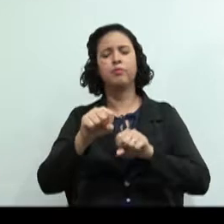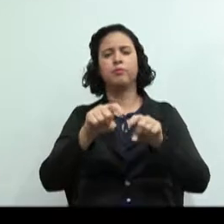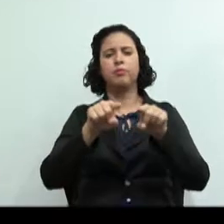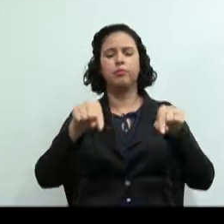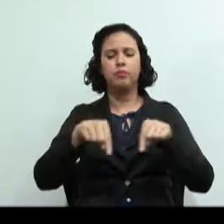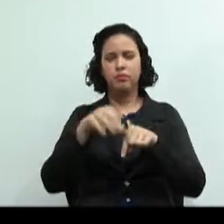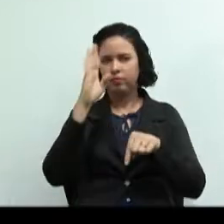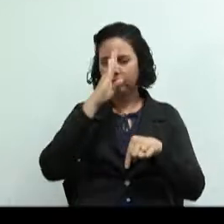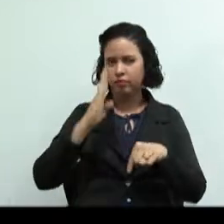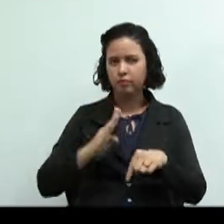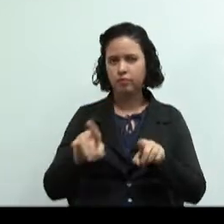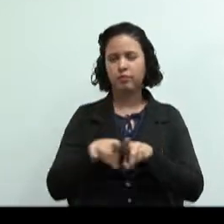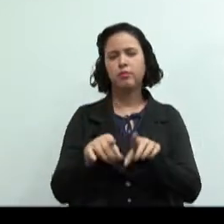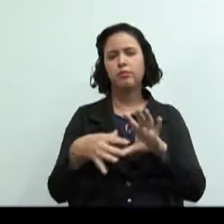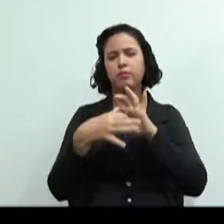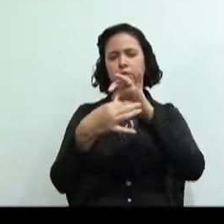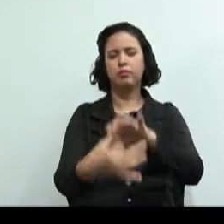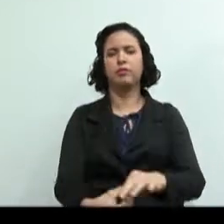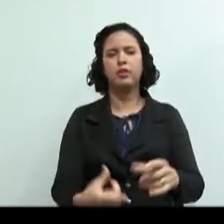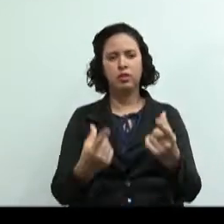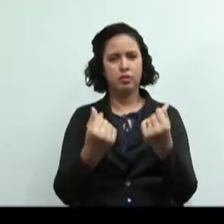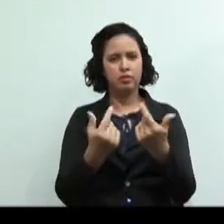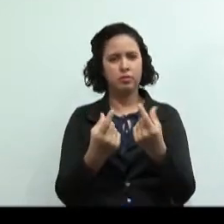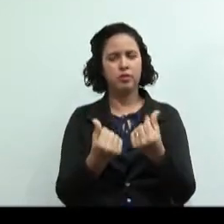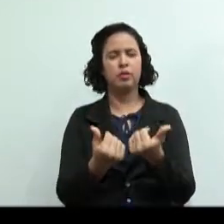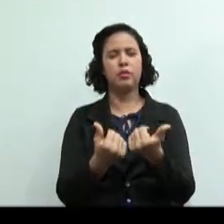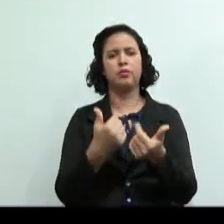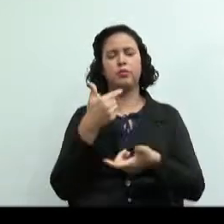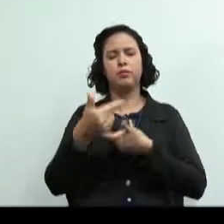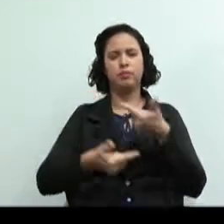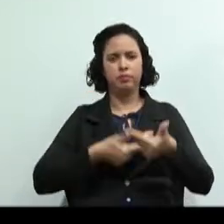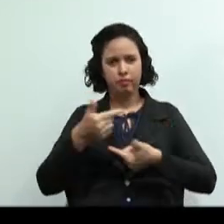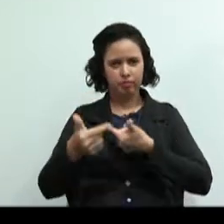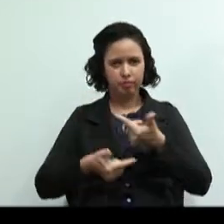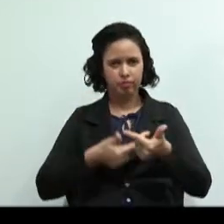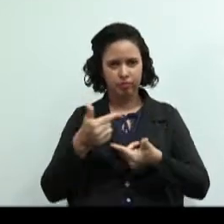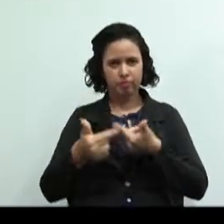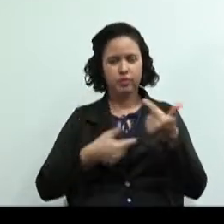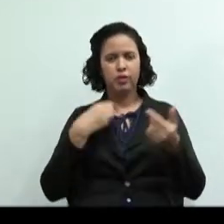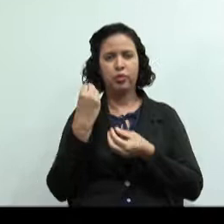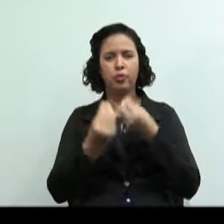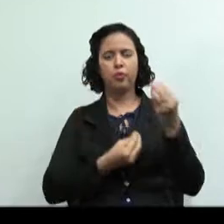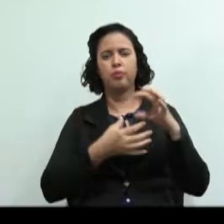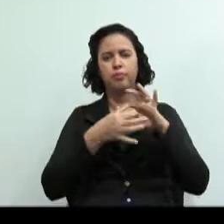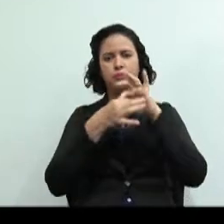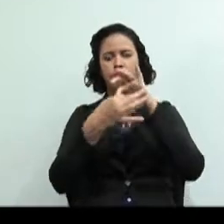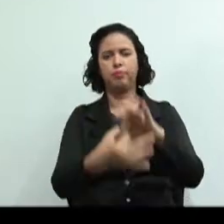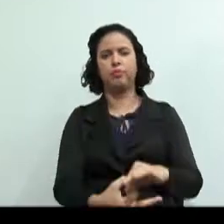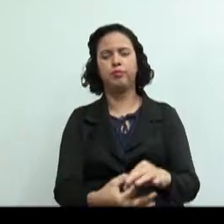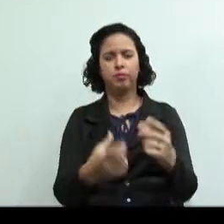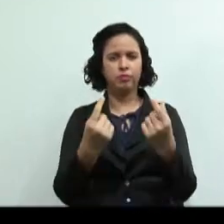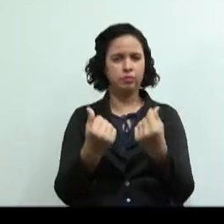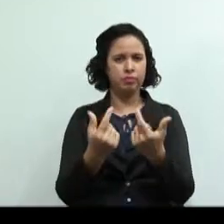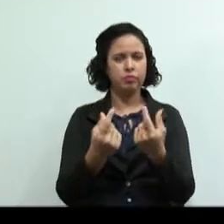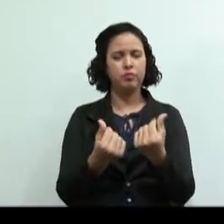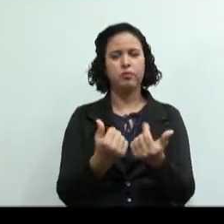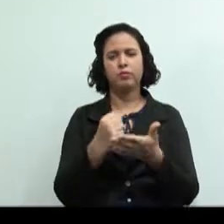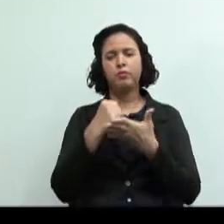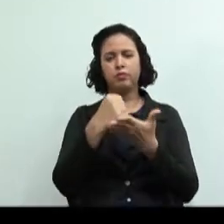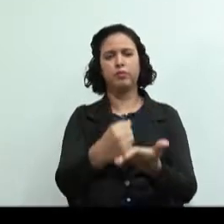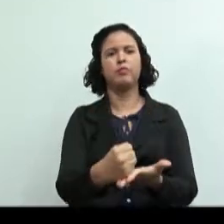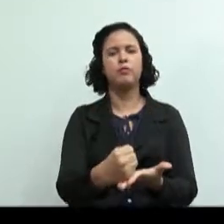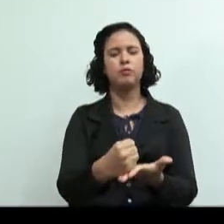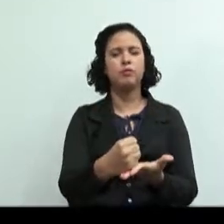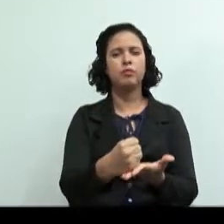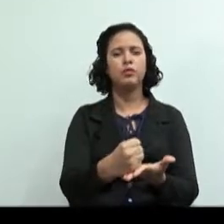e a relação entre o capital e o trabalho, na forma como as relações econômicas foram estabelecidas,